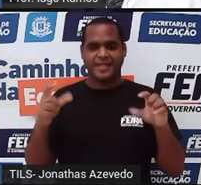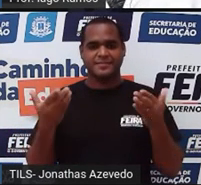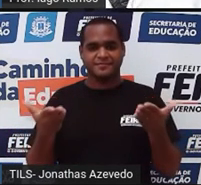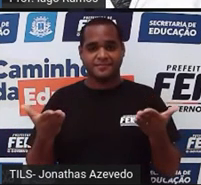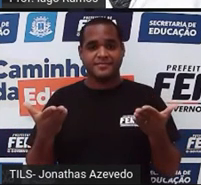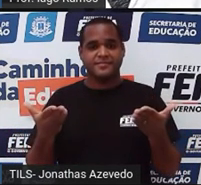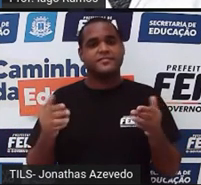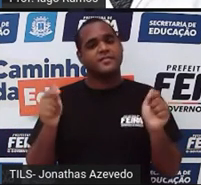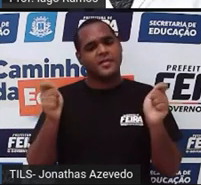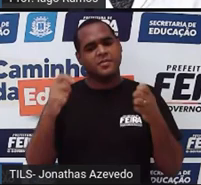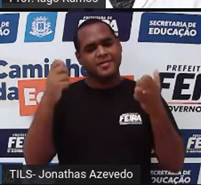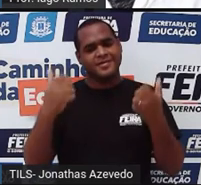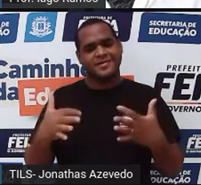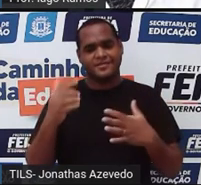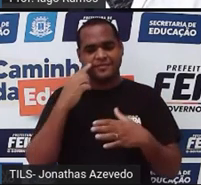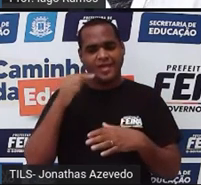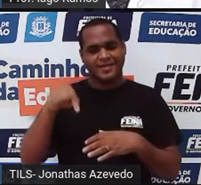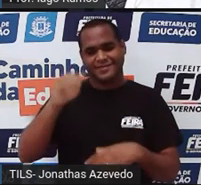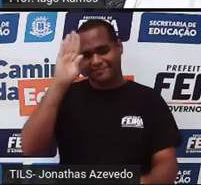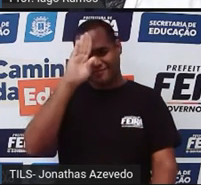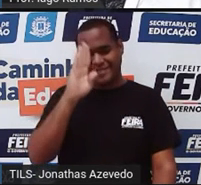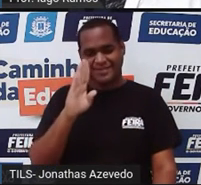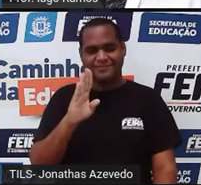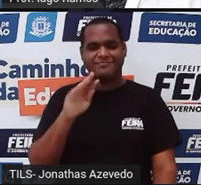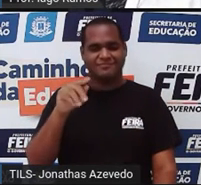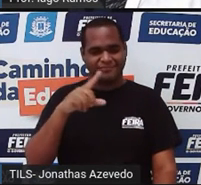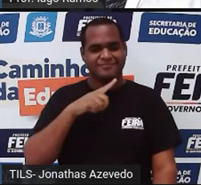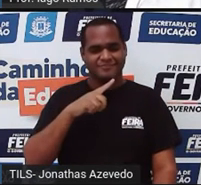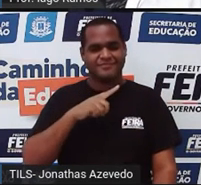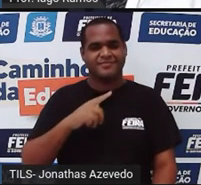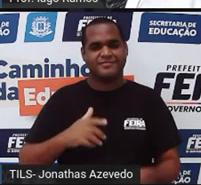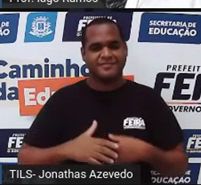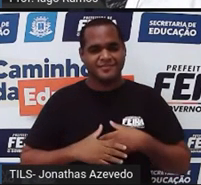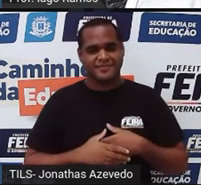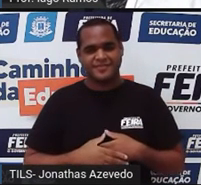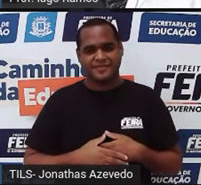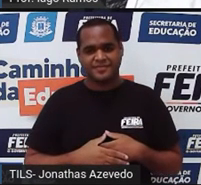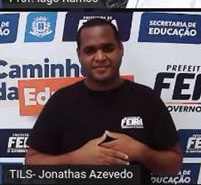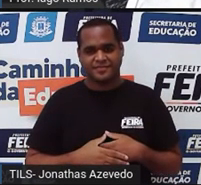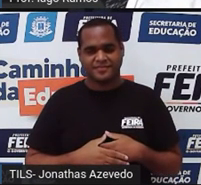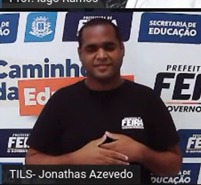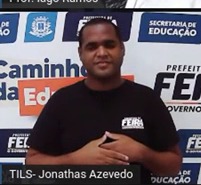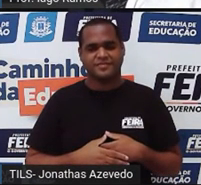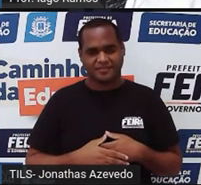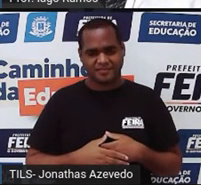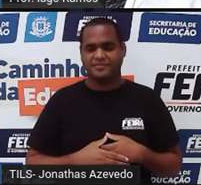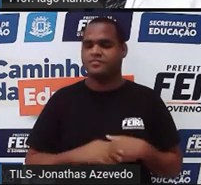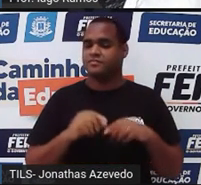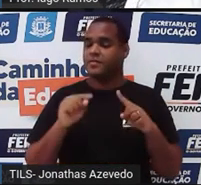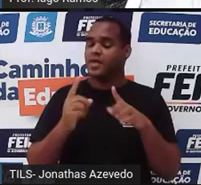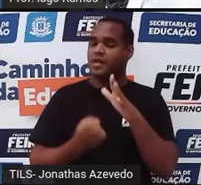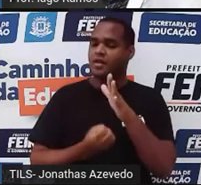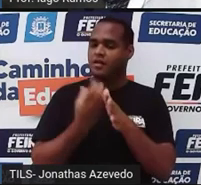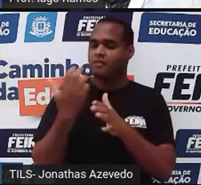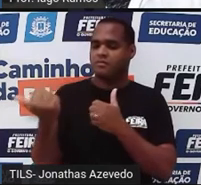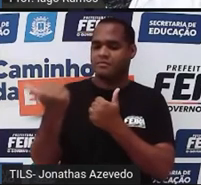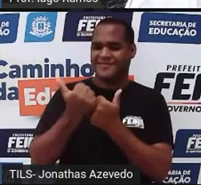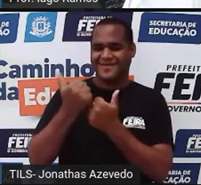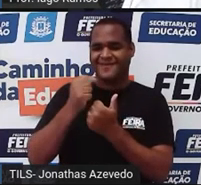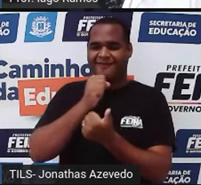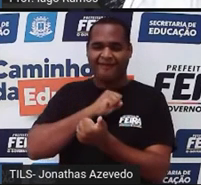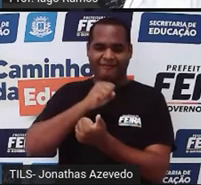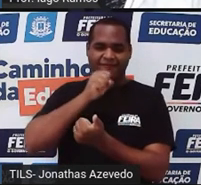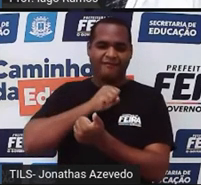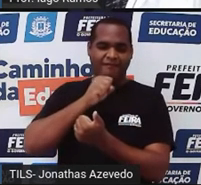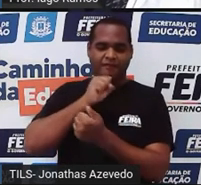que já está vigorando em nosso país há algum tempinho. Então, essas placas surgiram, substituíram umas placas